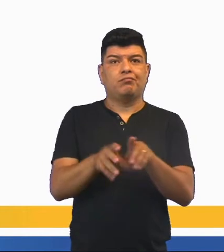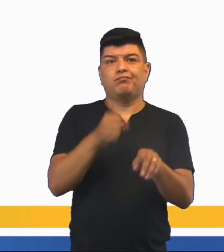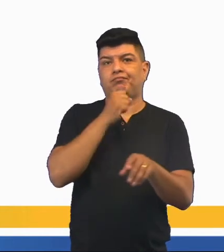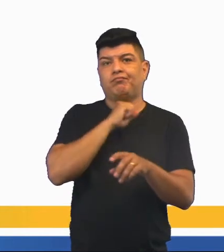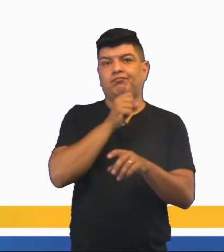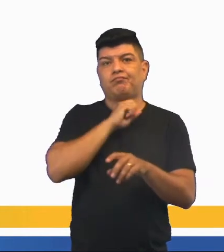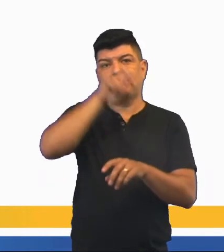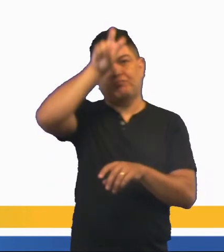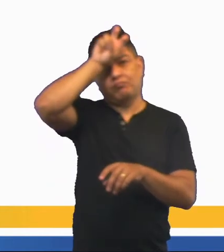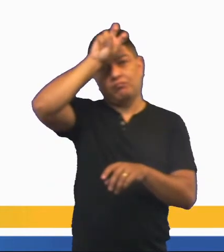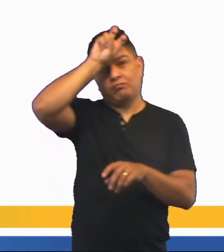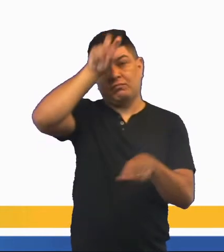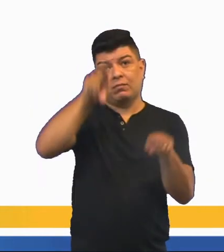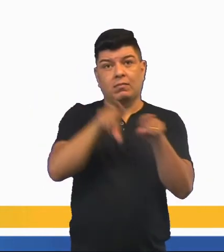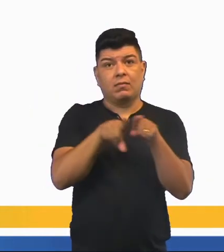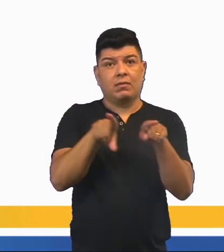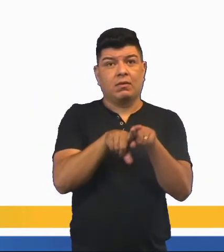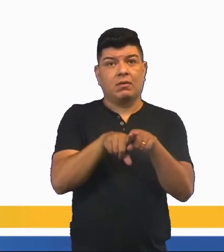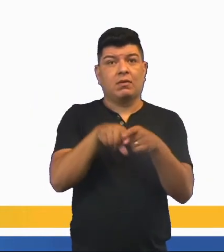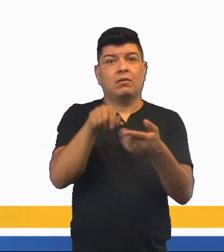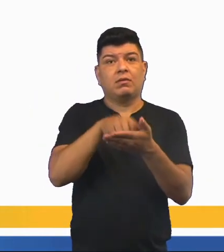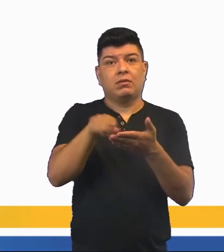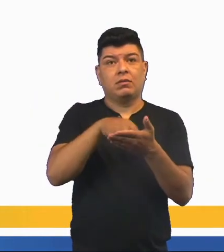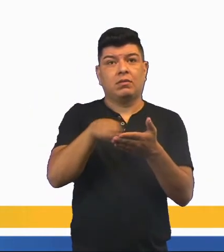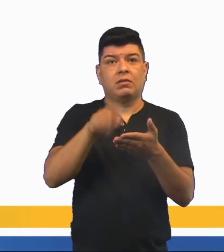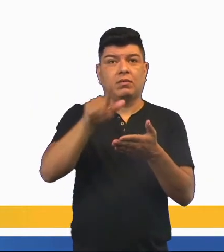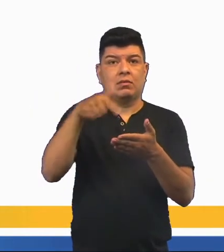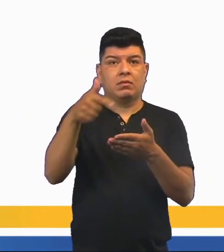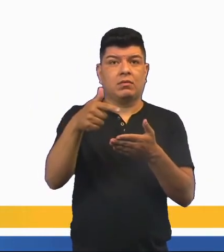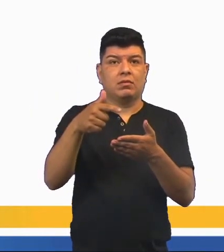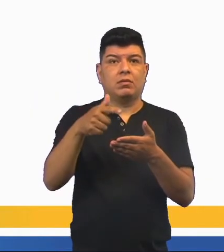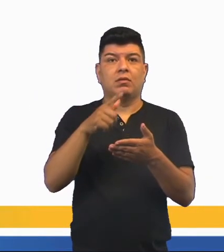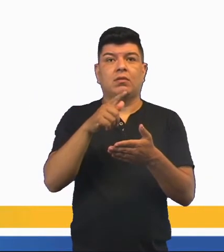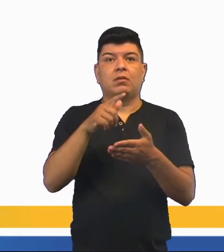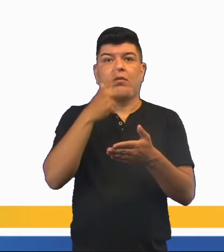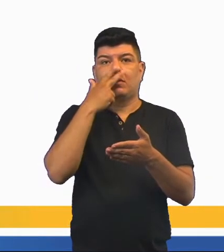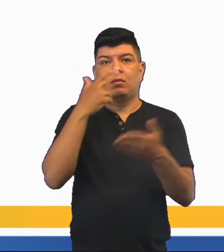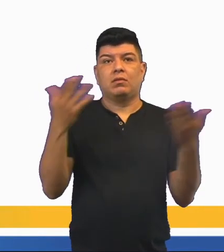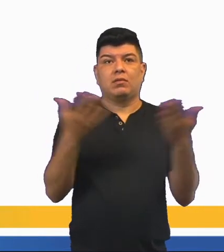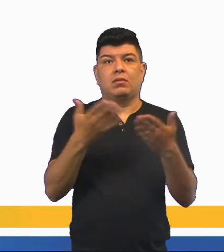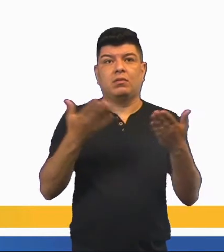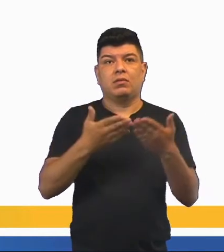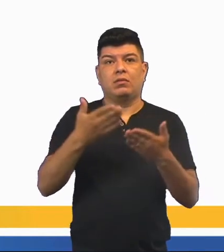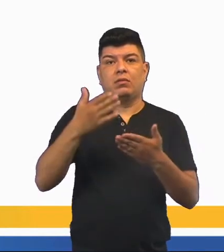Egito e a escrita cuneiforme na Mesopotâmia atual, Iraque.